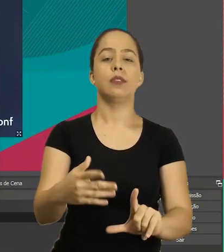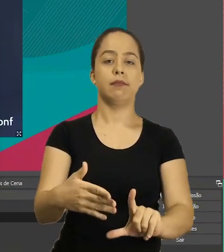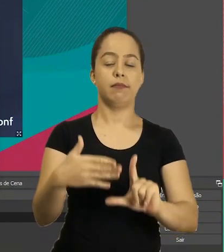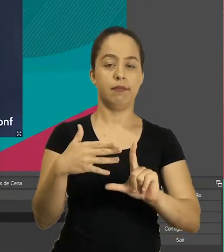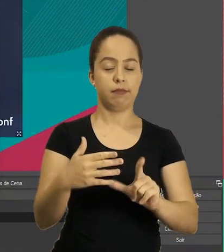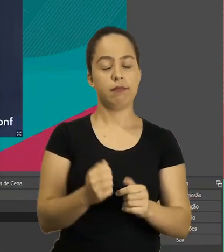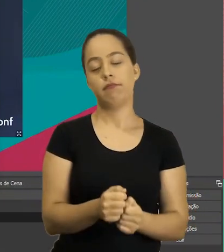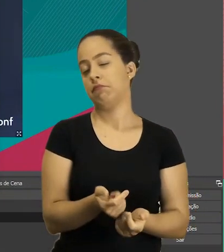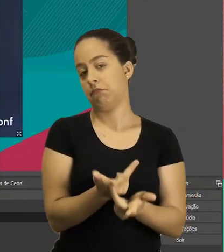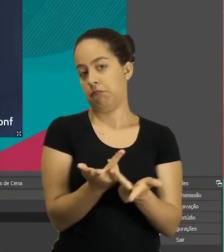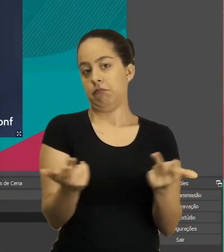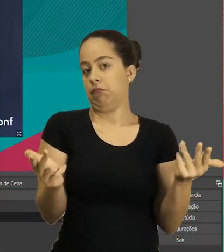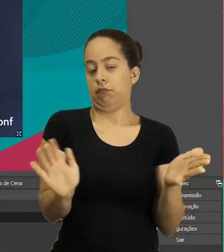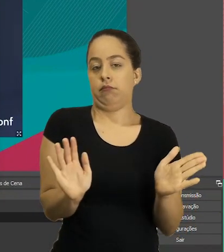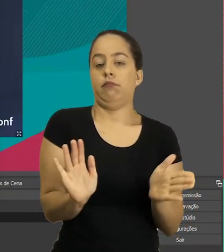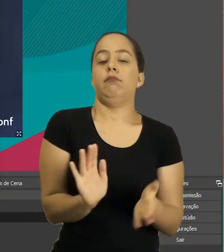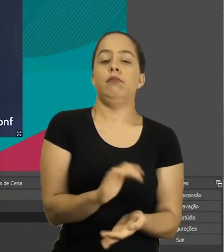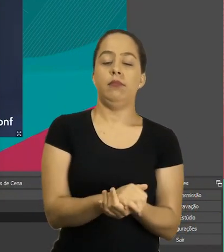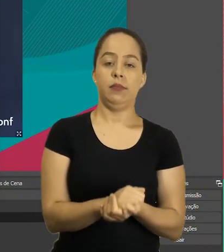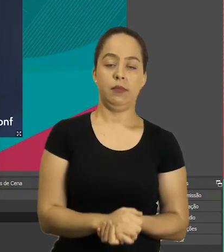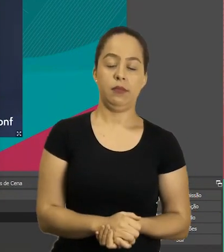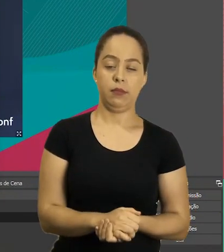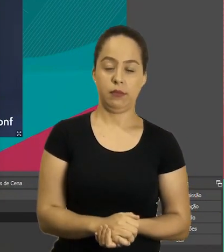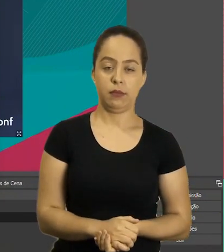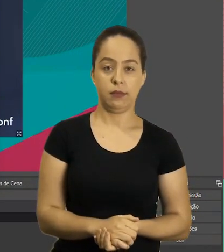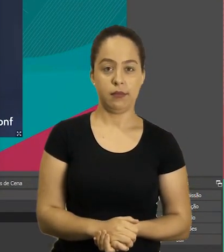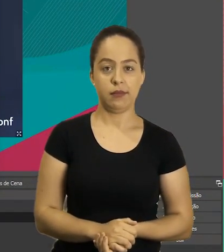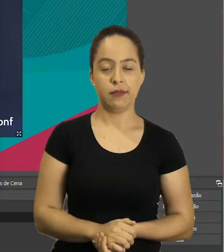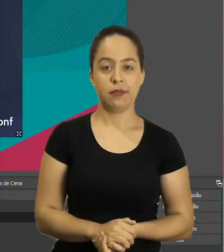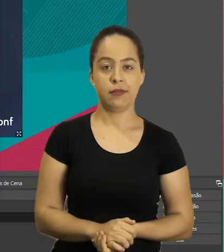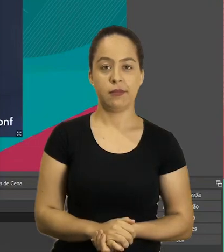a sua transmissão e etc